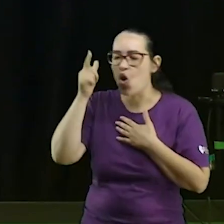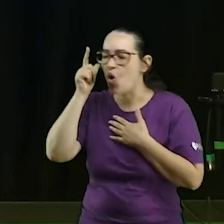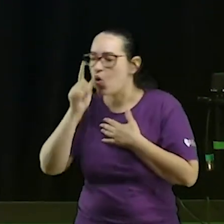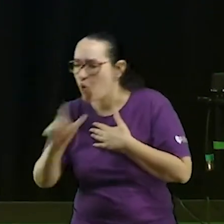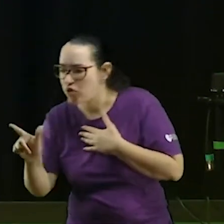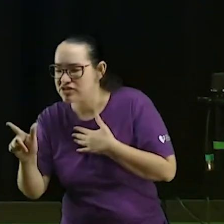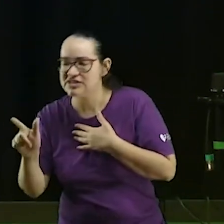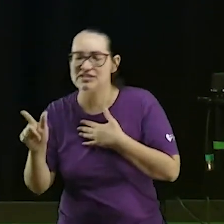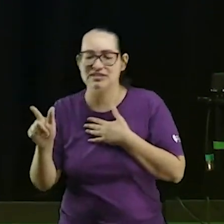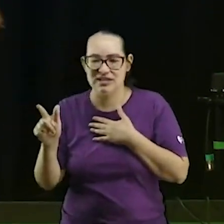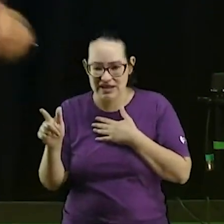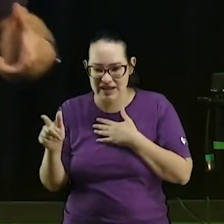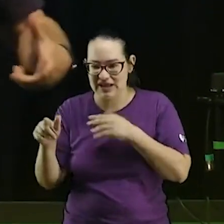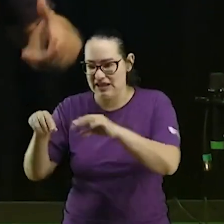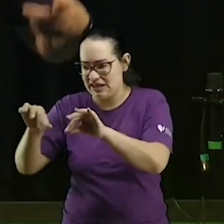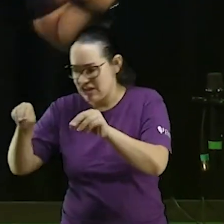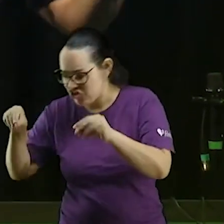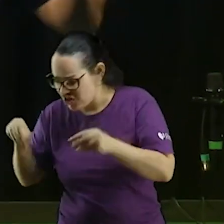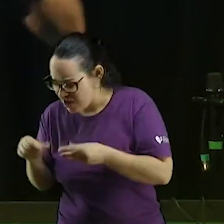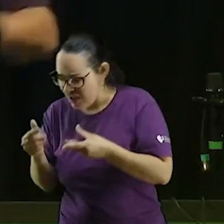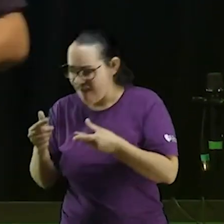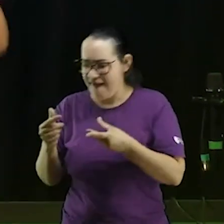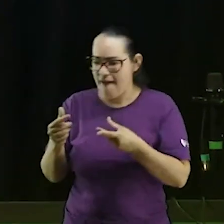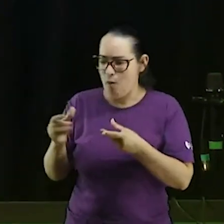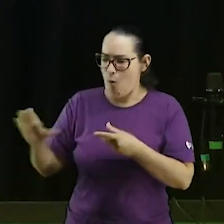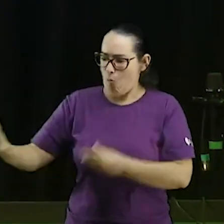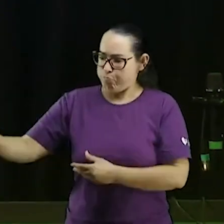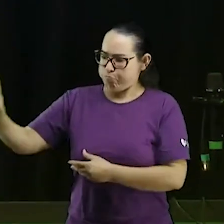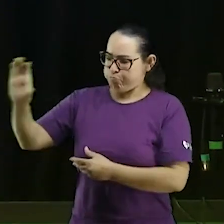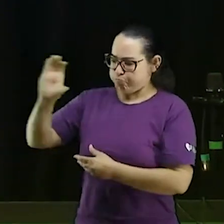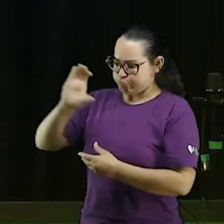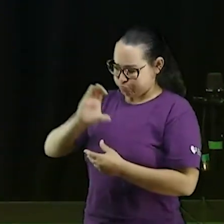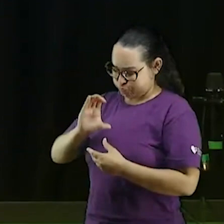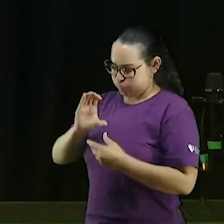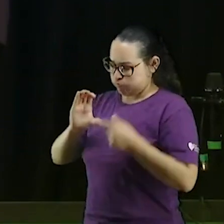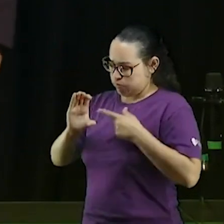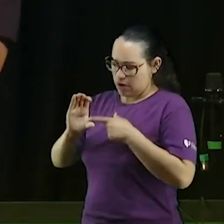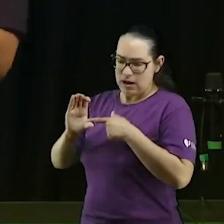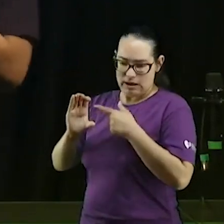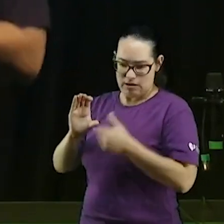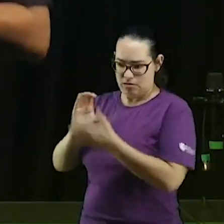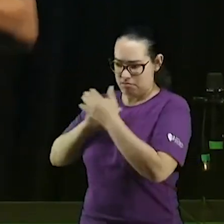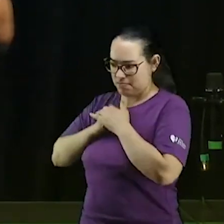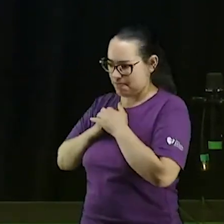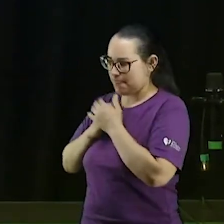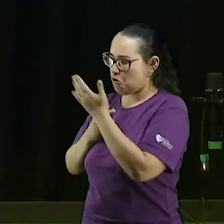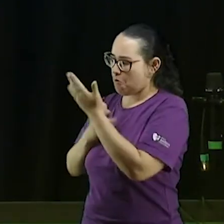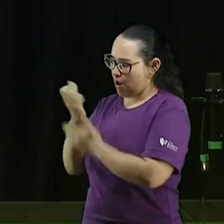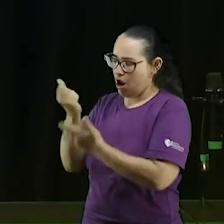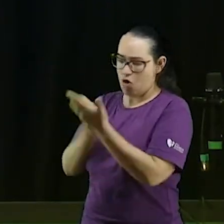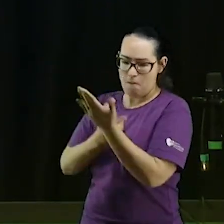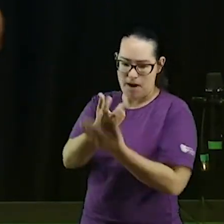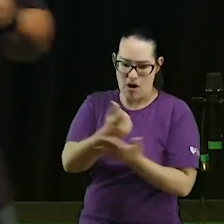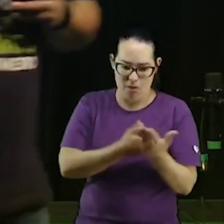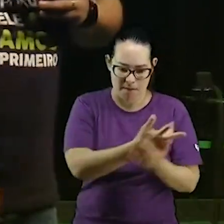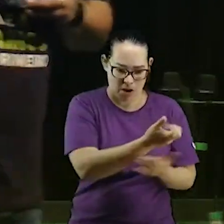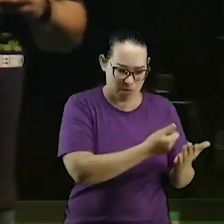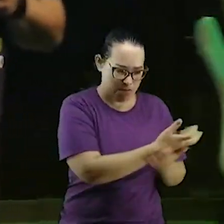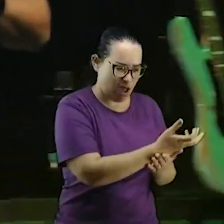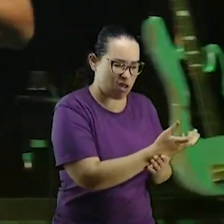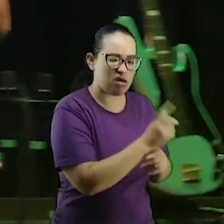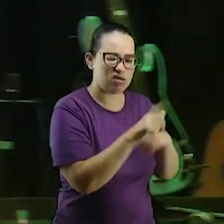quando eu receber aquela bolada aí eu vou ser fiel eu vou comprar aqui do lado eu vou entregar vou fazer o reino de Deus crescer olha para mim